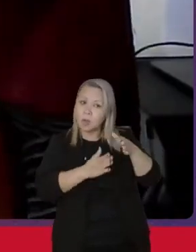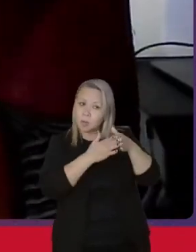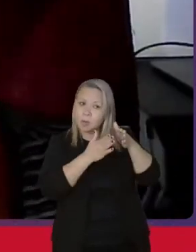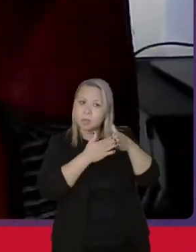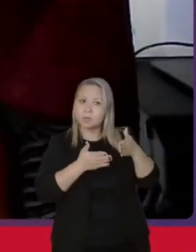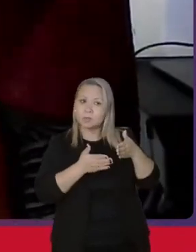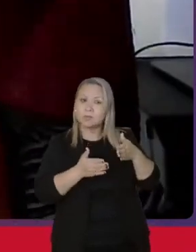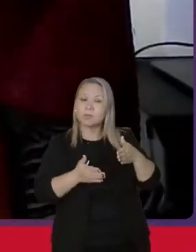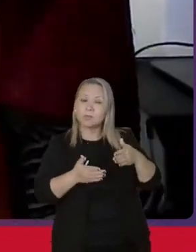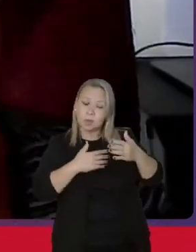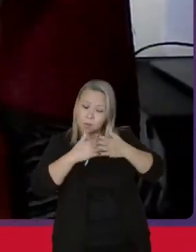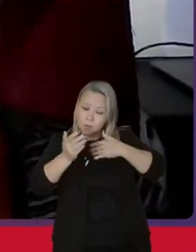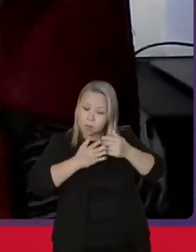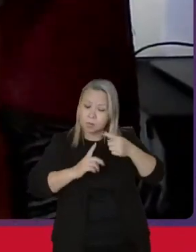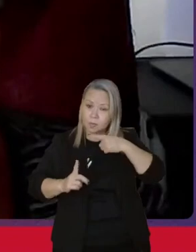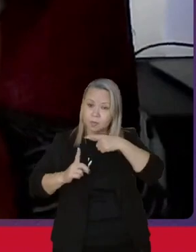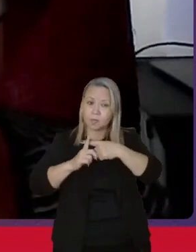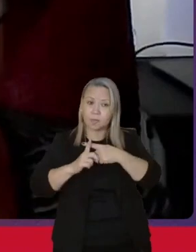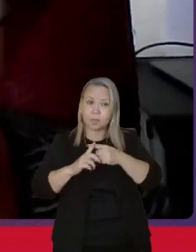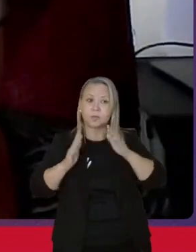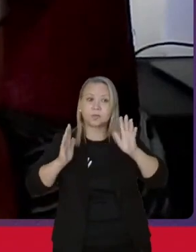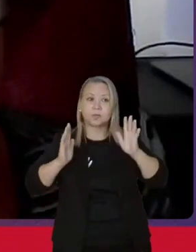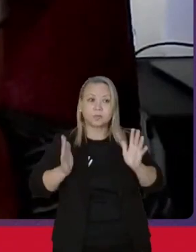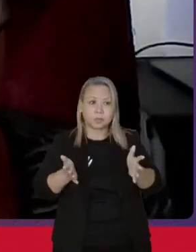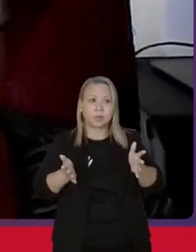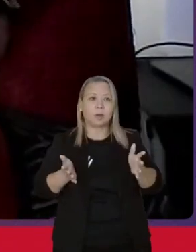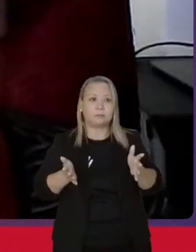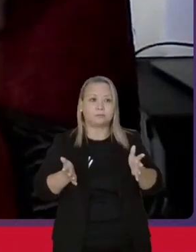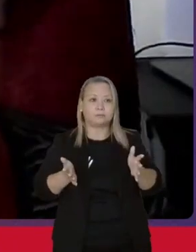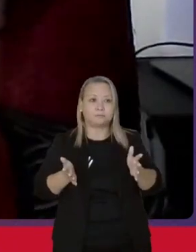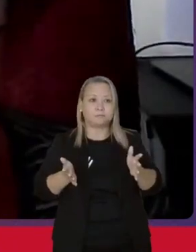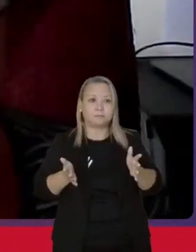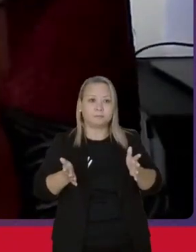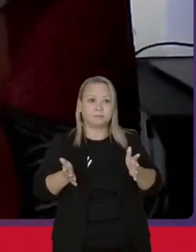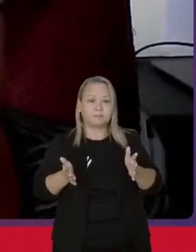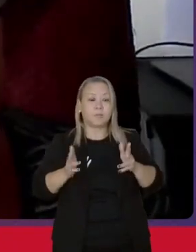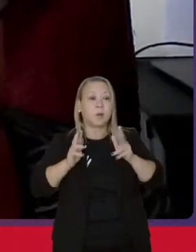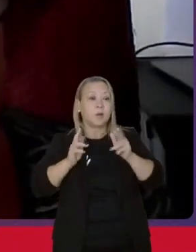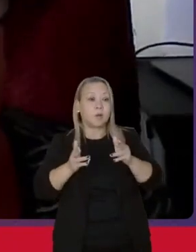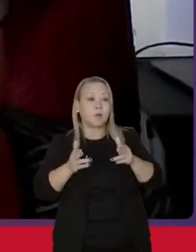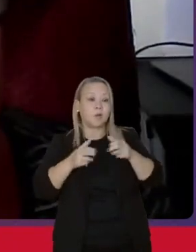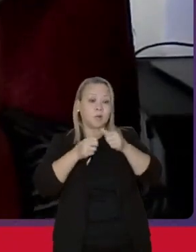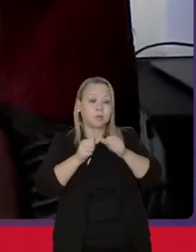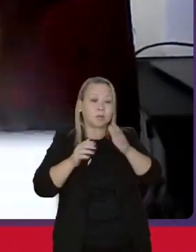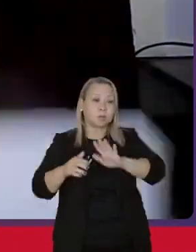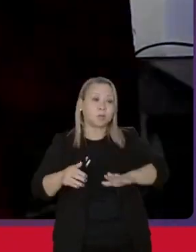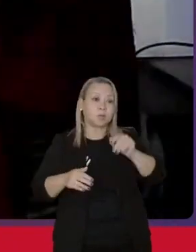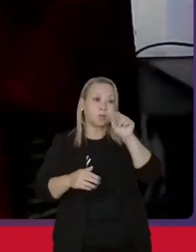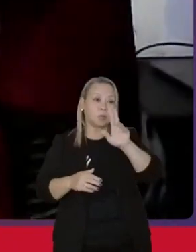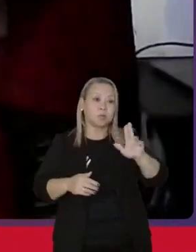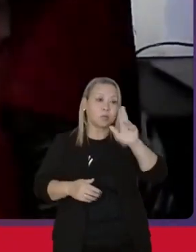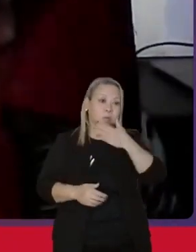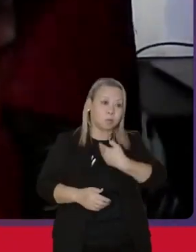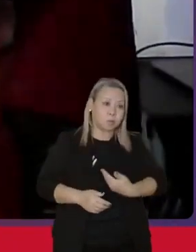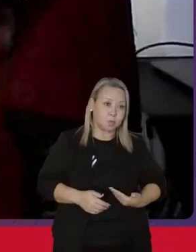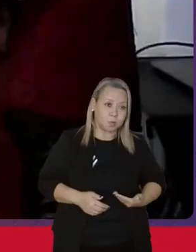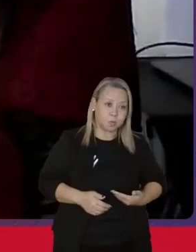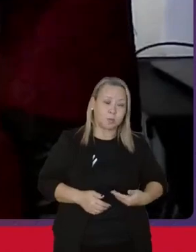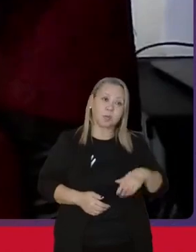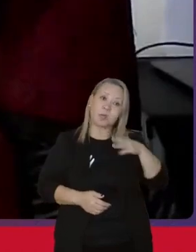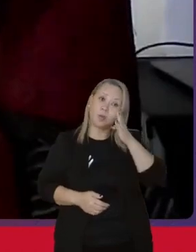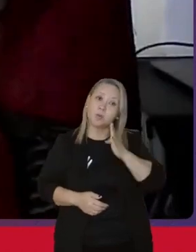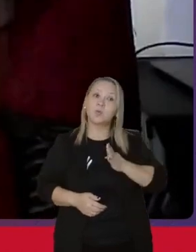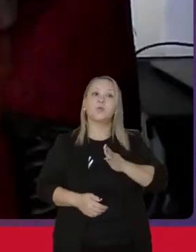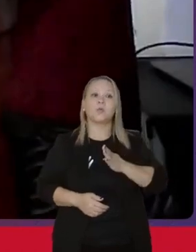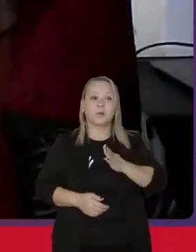afirmativas já, em curso. Como está? Todas as universidades públicas do